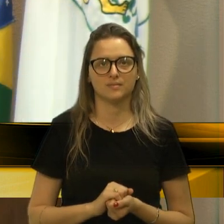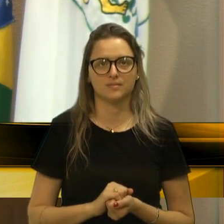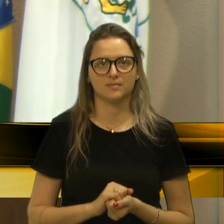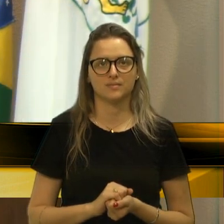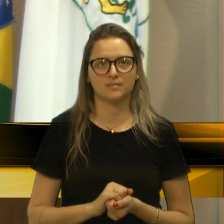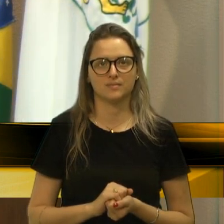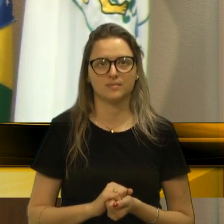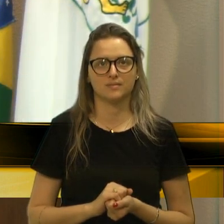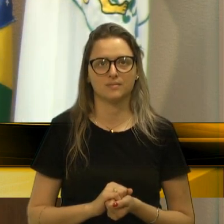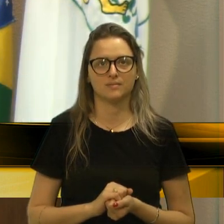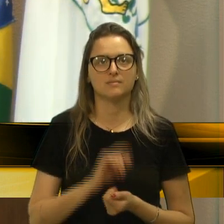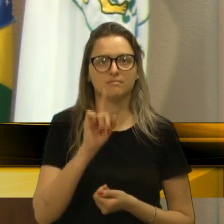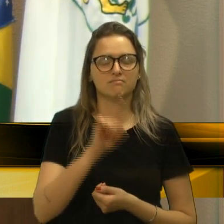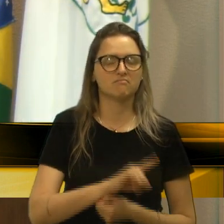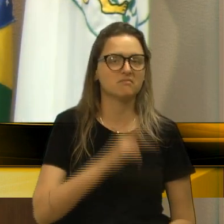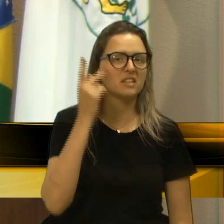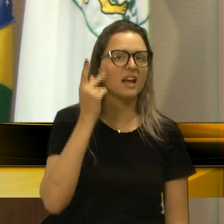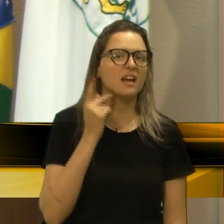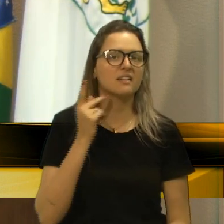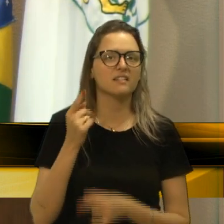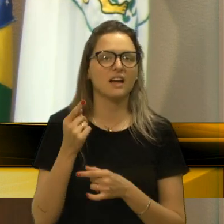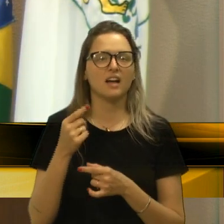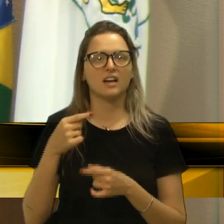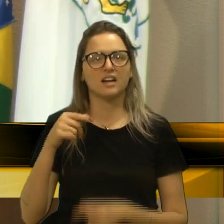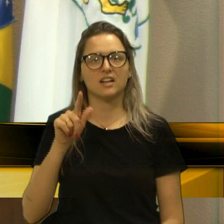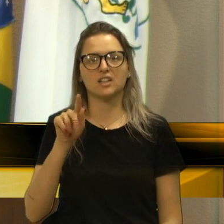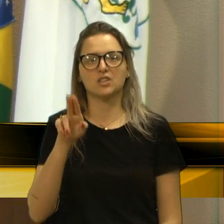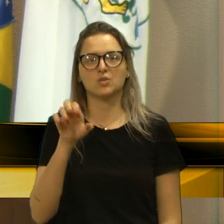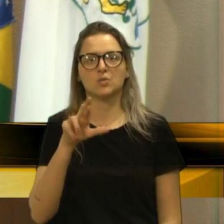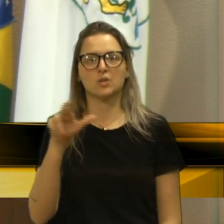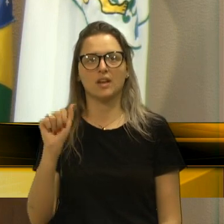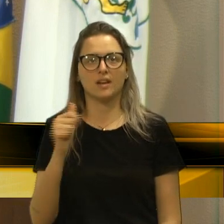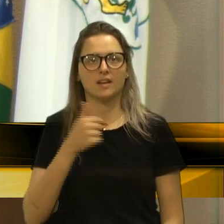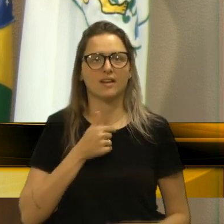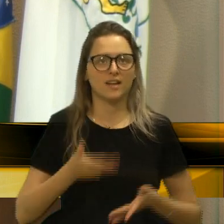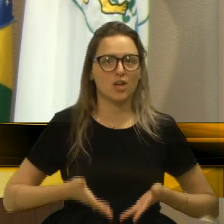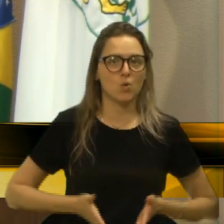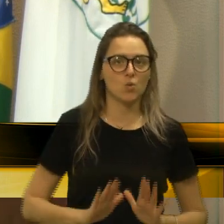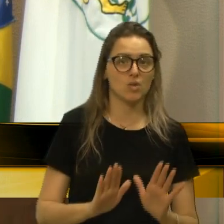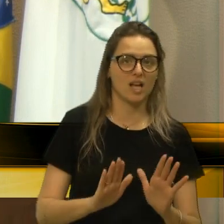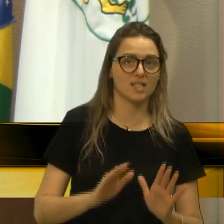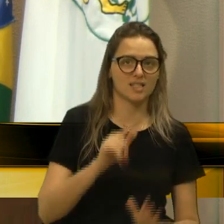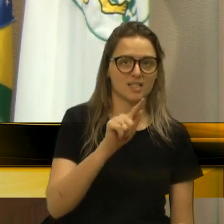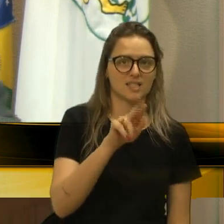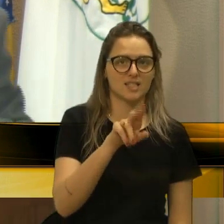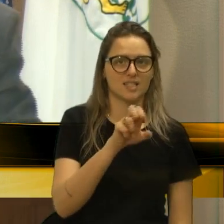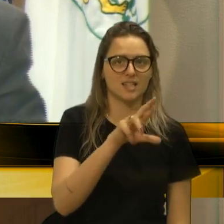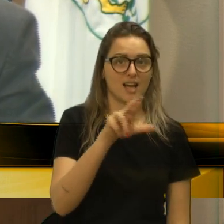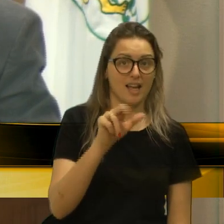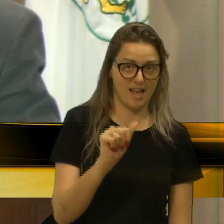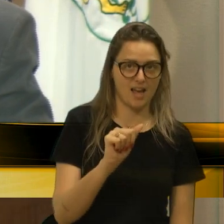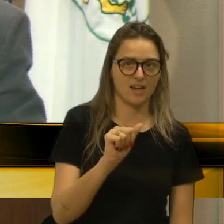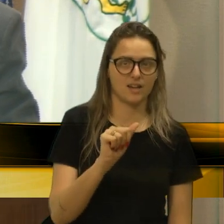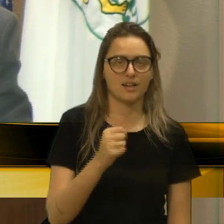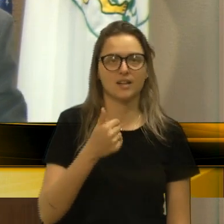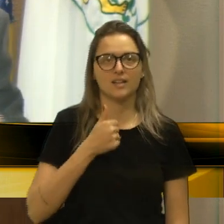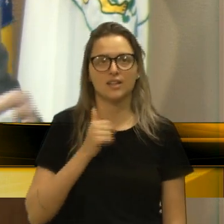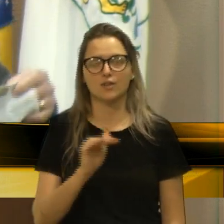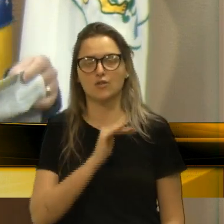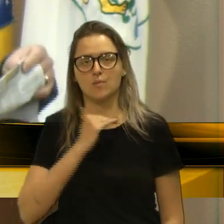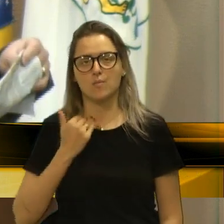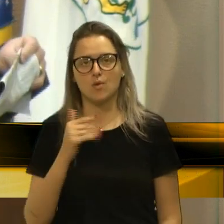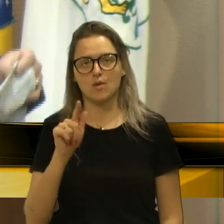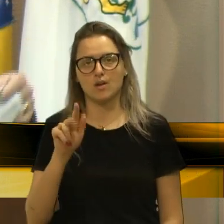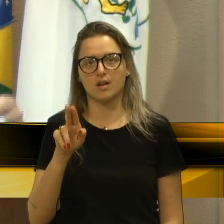Que é Renato Guerra também. Nasci na guerra. Nasci na guerra e vou morrer na